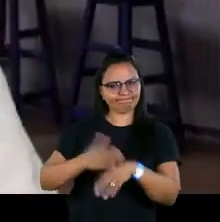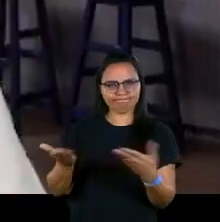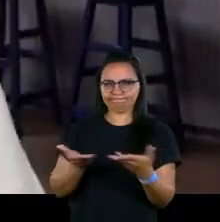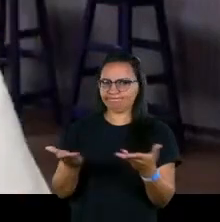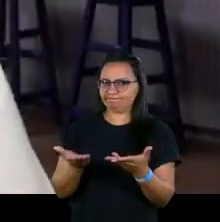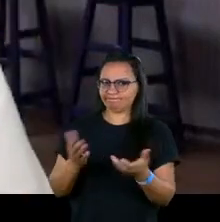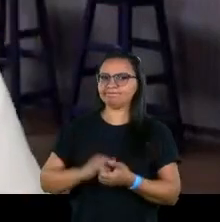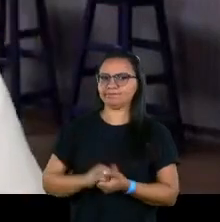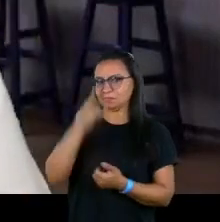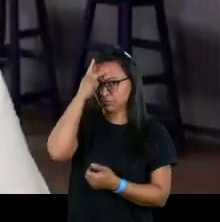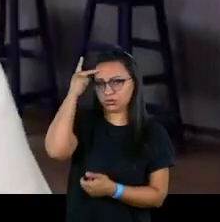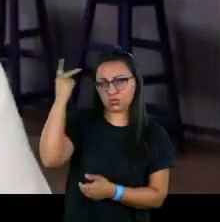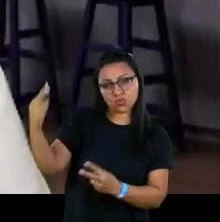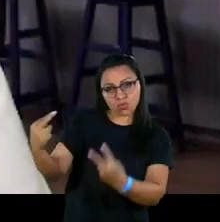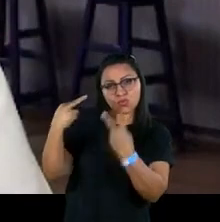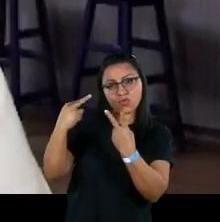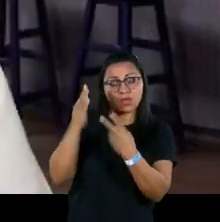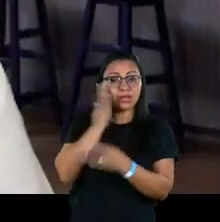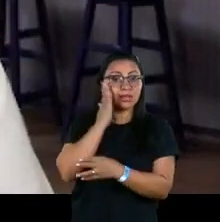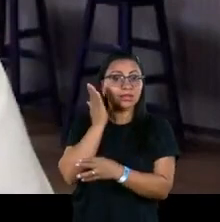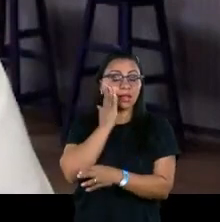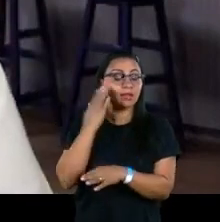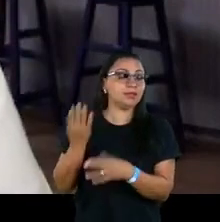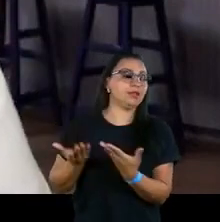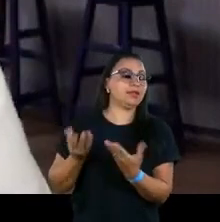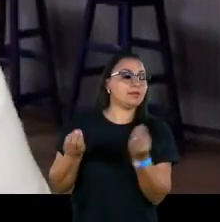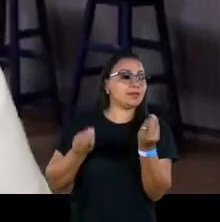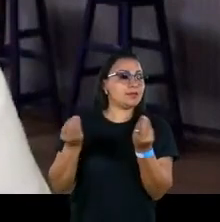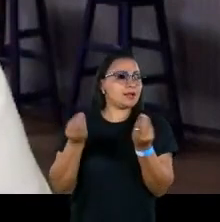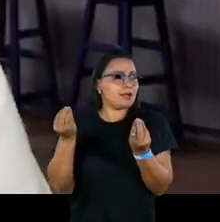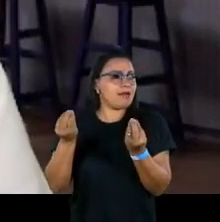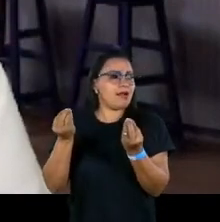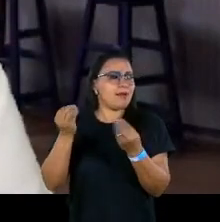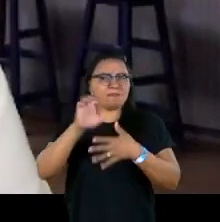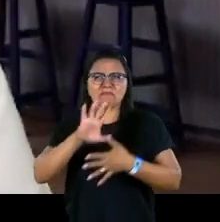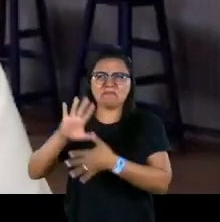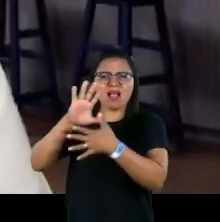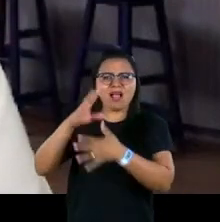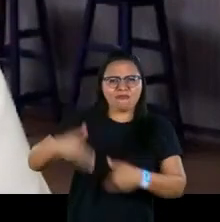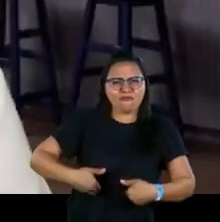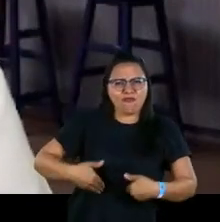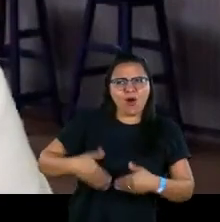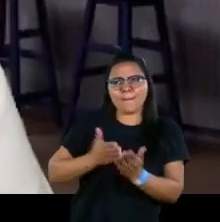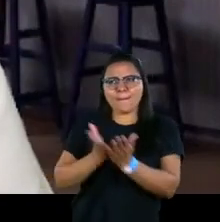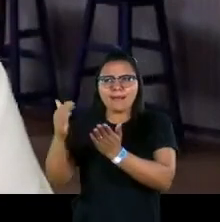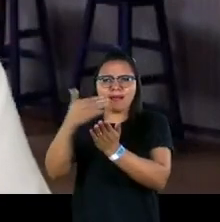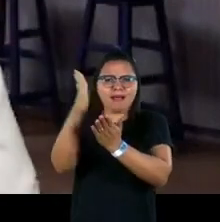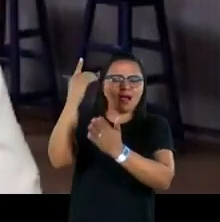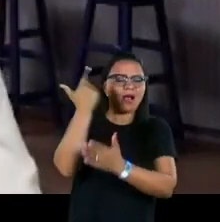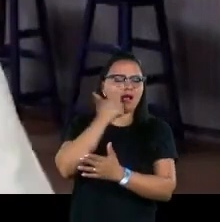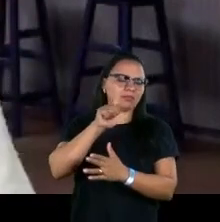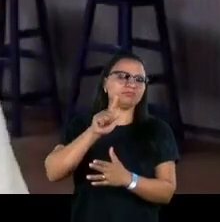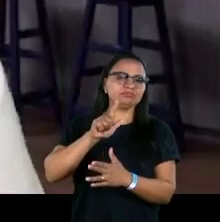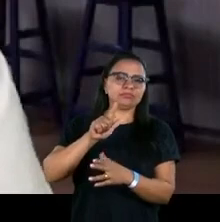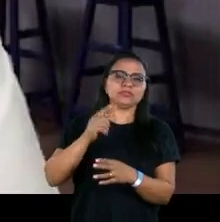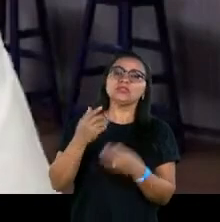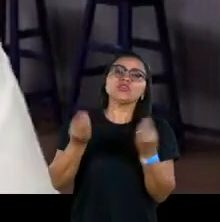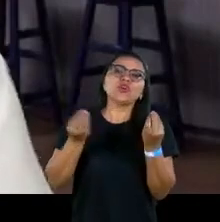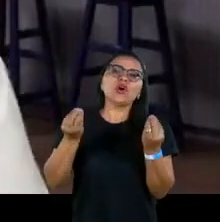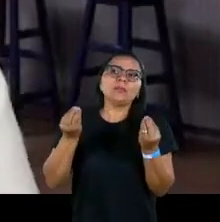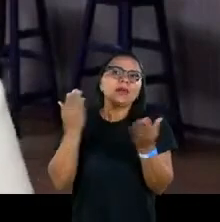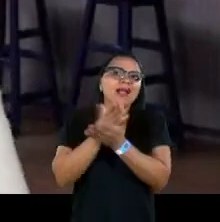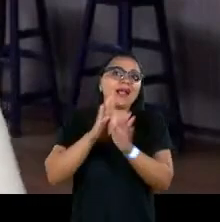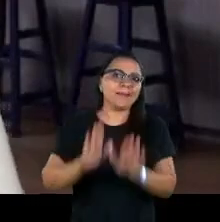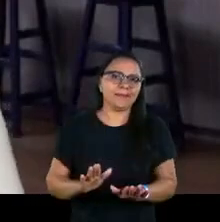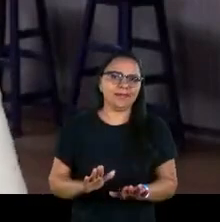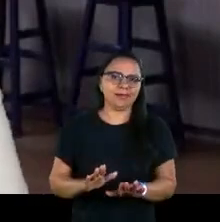papo, para as pessoas que estão nos assistindo entenderem um pouco mais esse mapa da fome e o caminho que nos fez chegar até ele. E como a gente pode sair, que